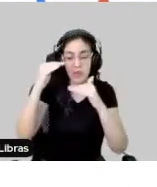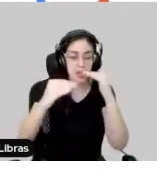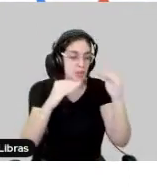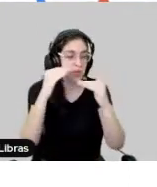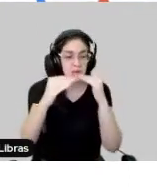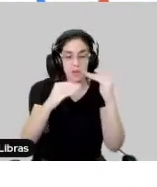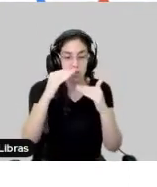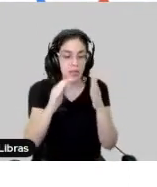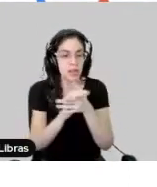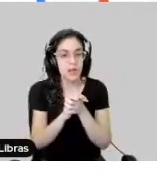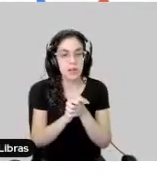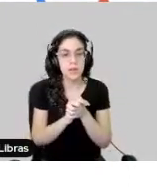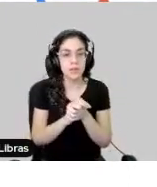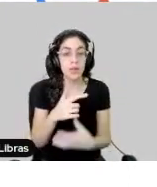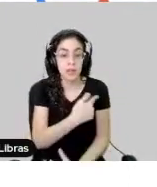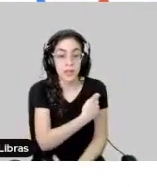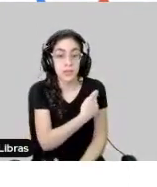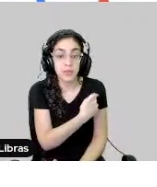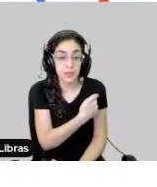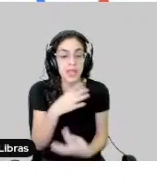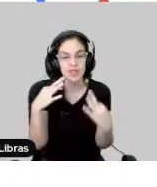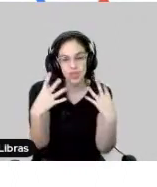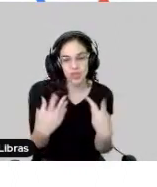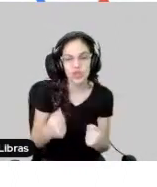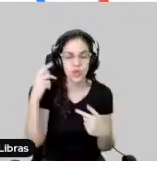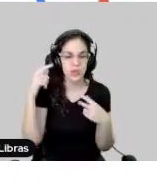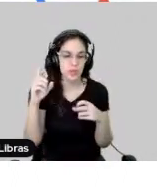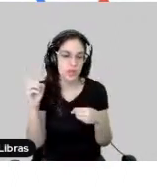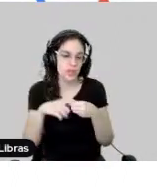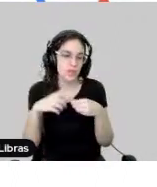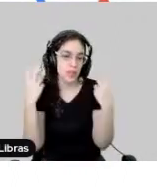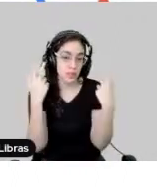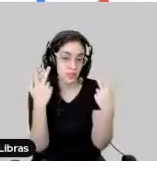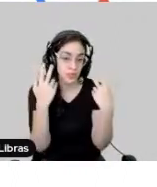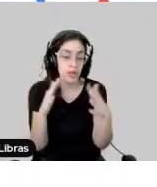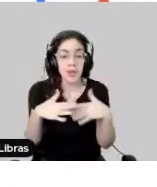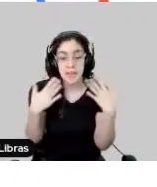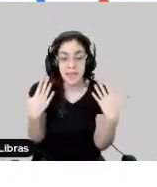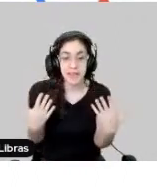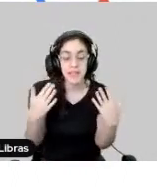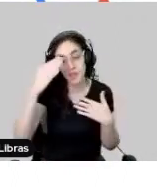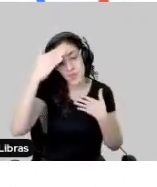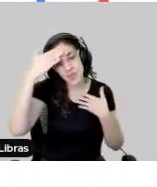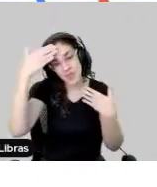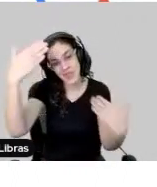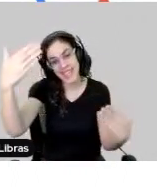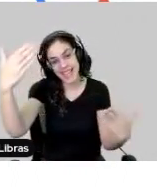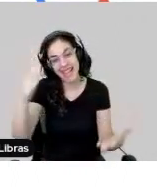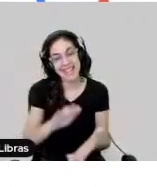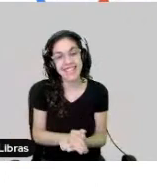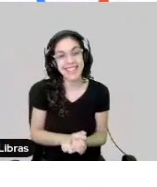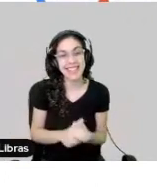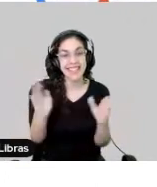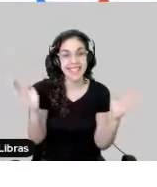dia vai imunizar todos os necessários para a voltar a um ritmo normal das coisas. É isso, muito obrigado. E agora